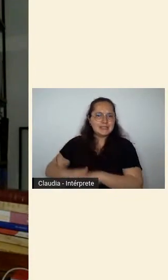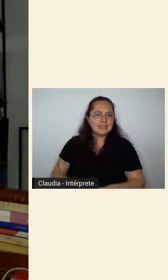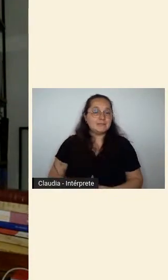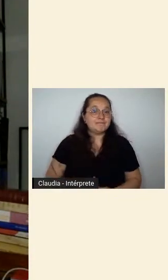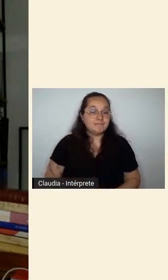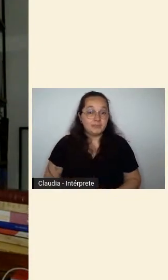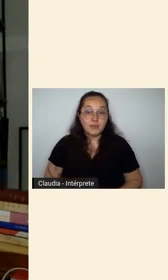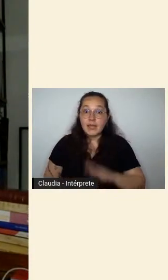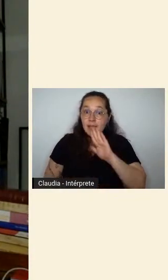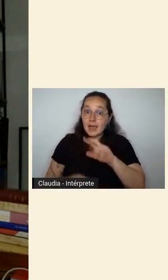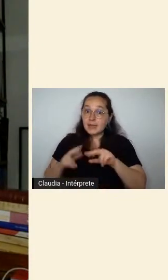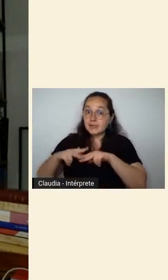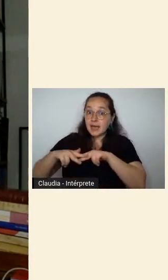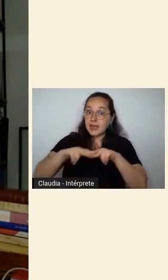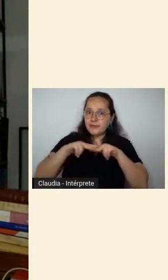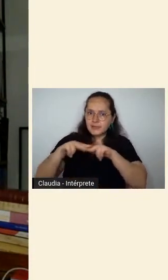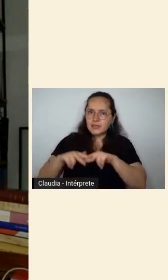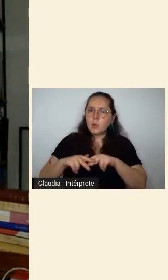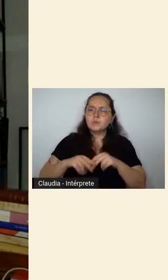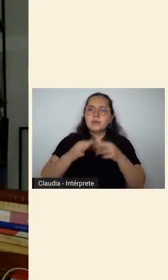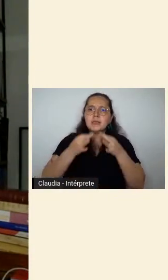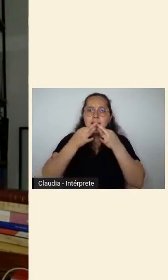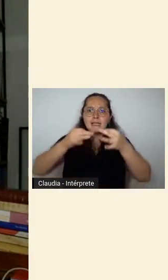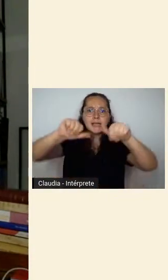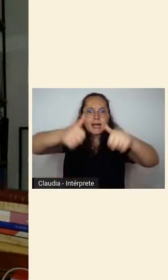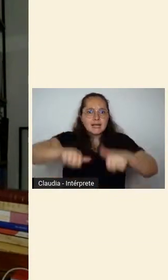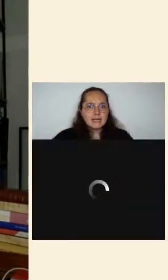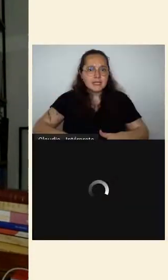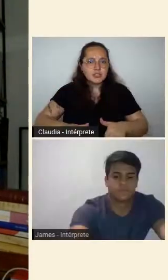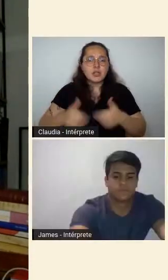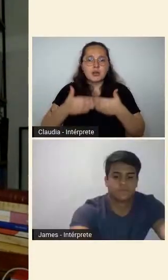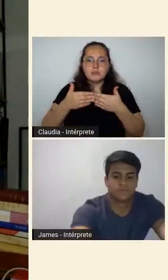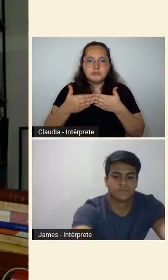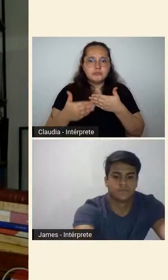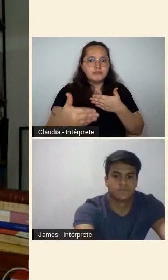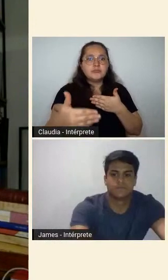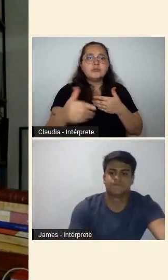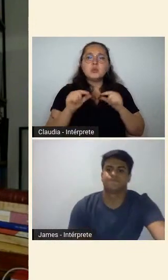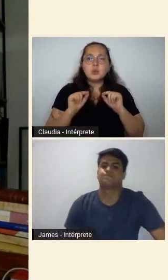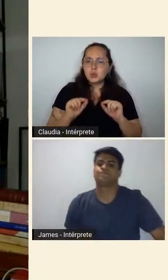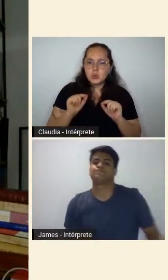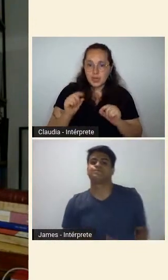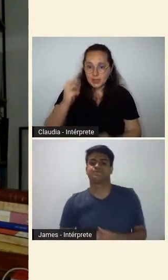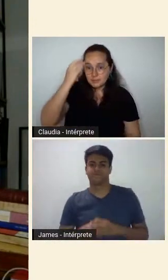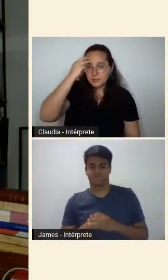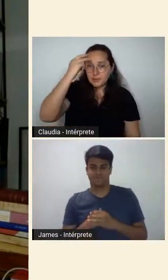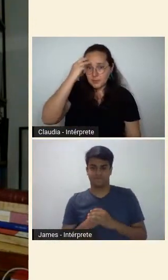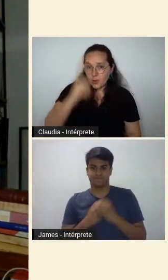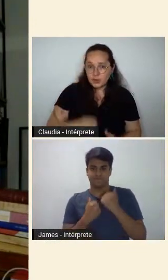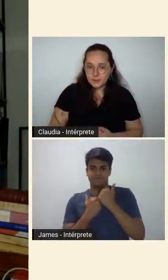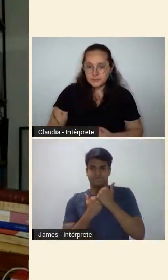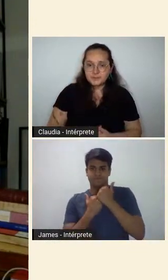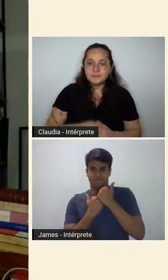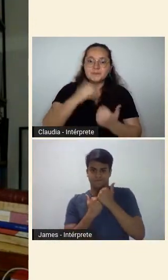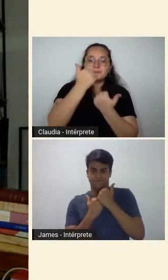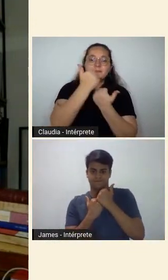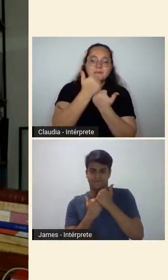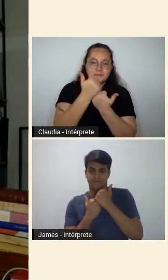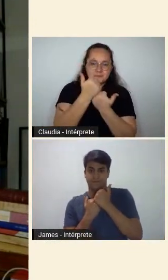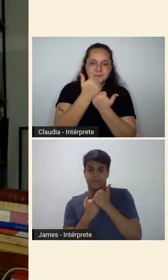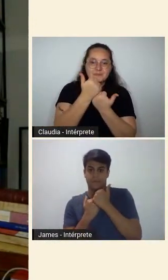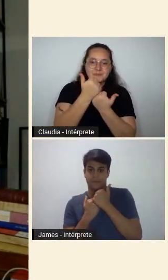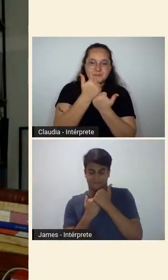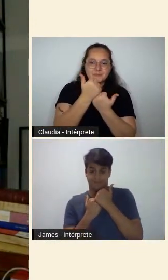era feita nos anos seguintes do evento como não a deslocou desse lugar central da memória nacional na verdade a semana se torna